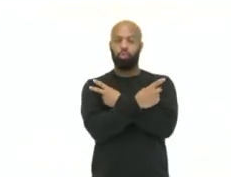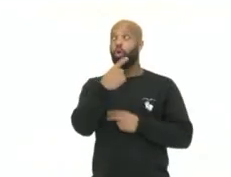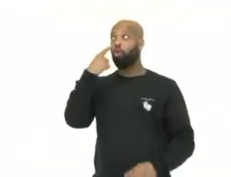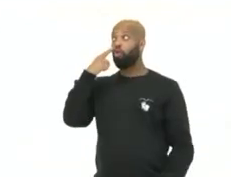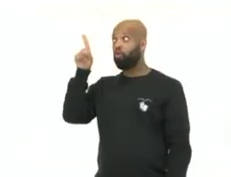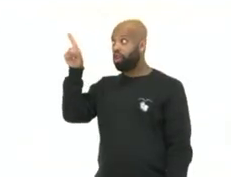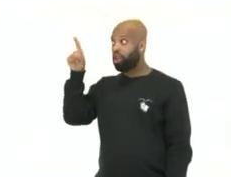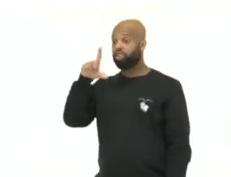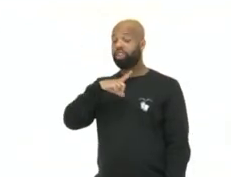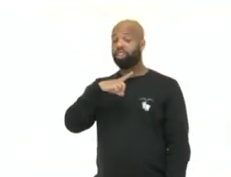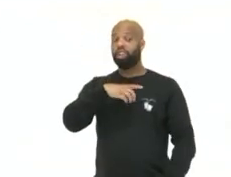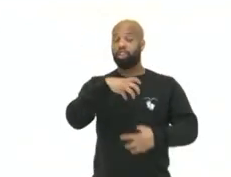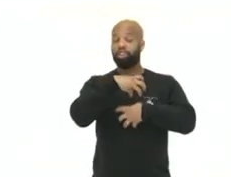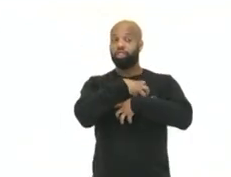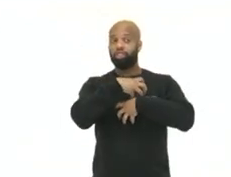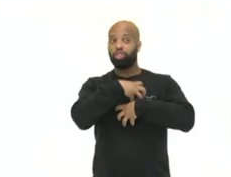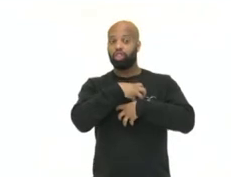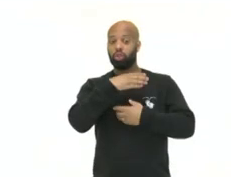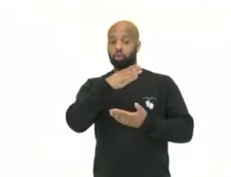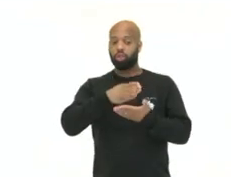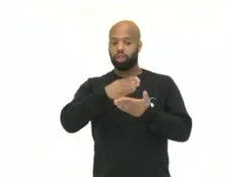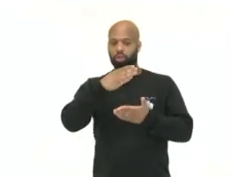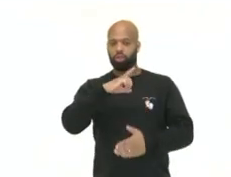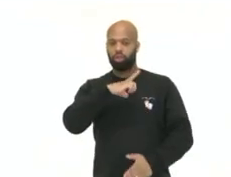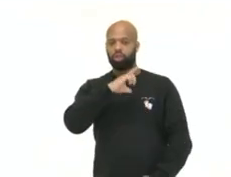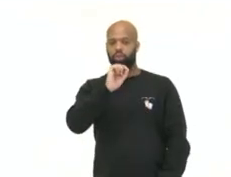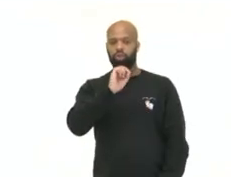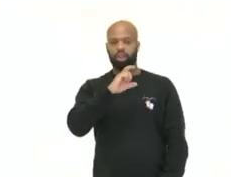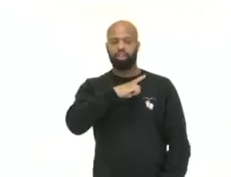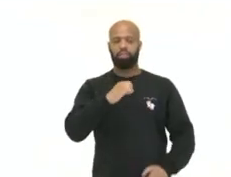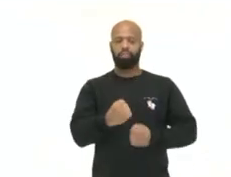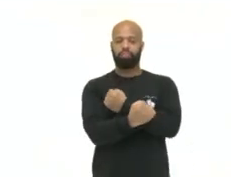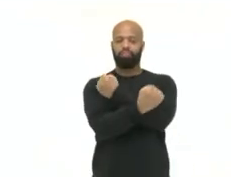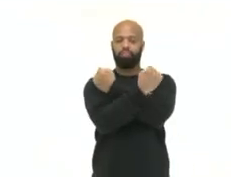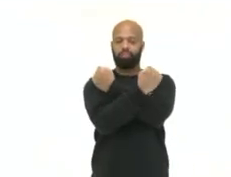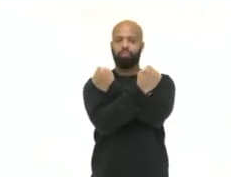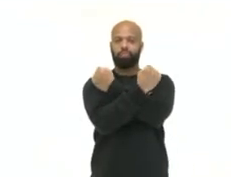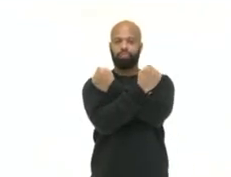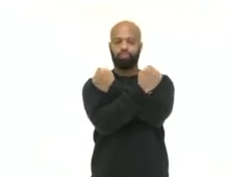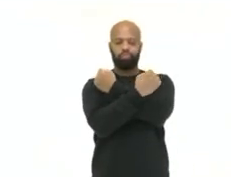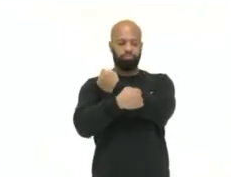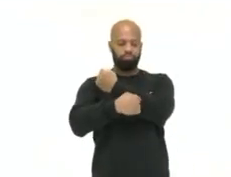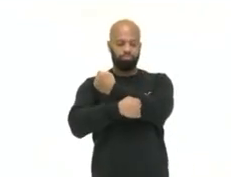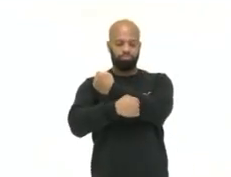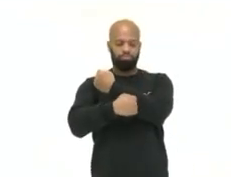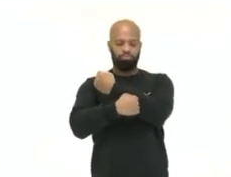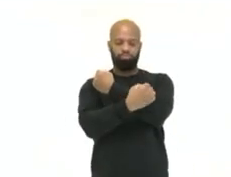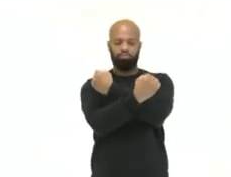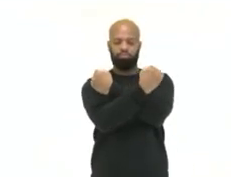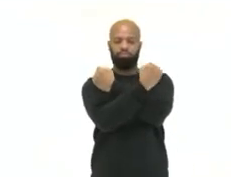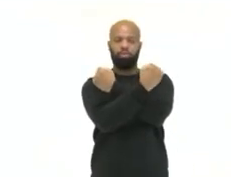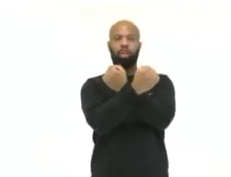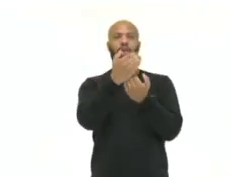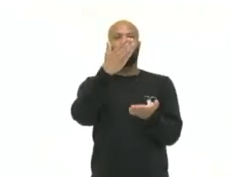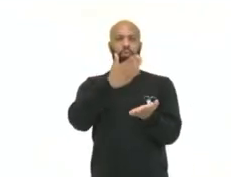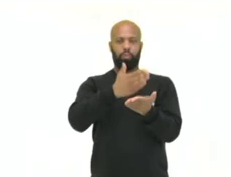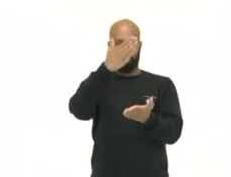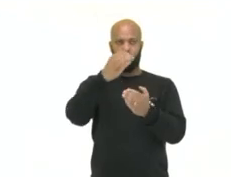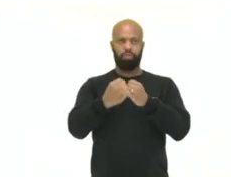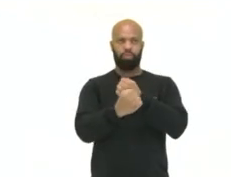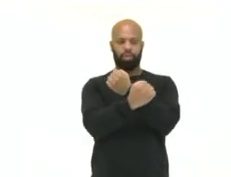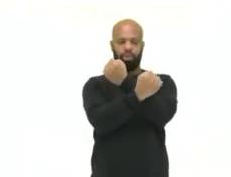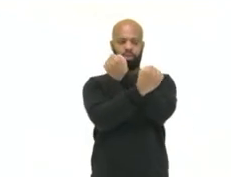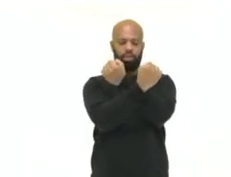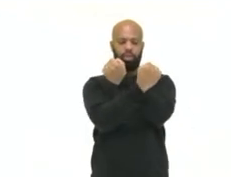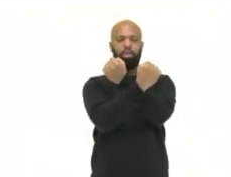Observamos pelos braços. Então, nós temos o metacêntrico, que tem os braços bem definidos,